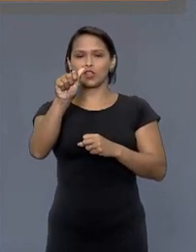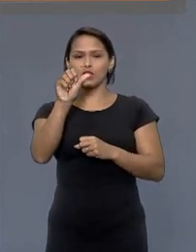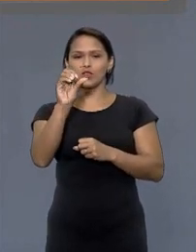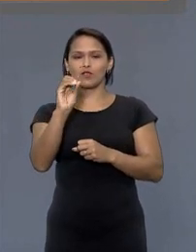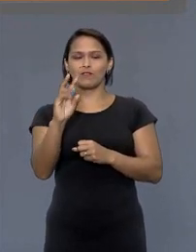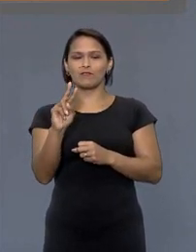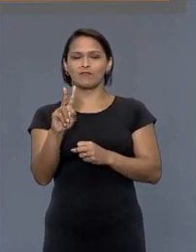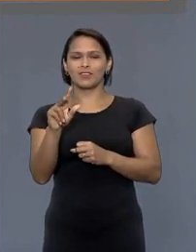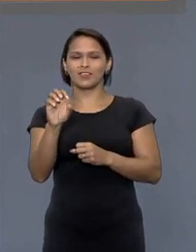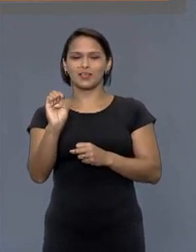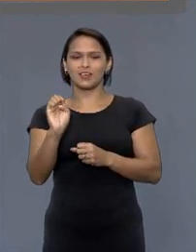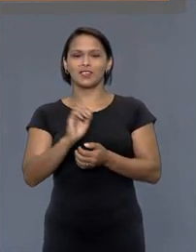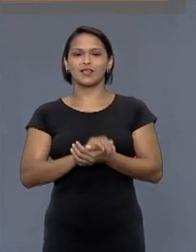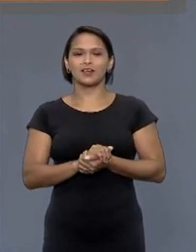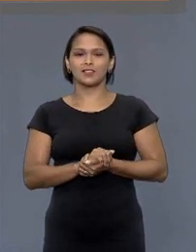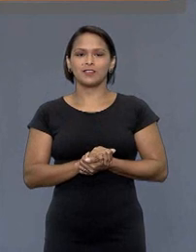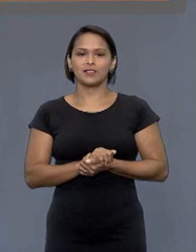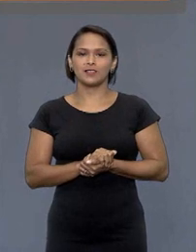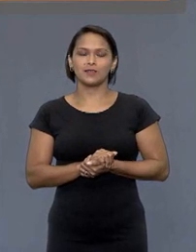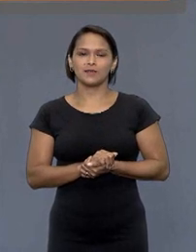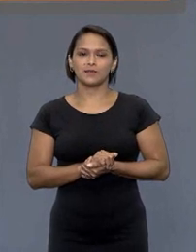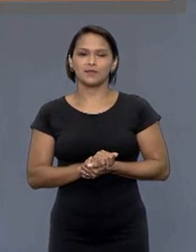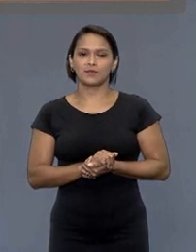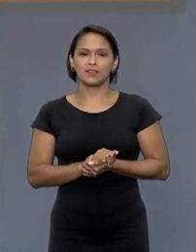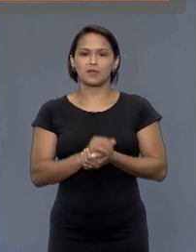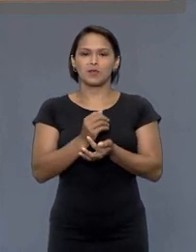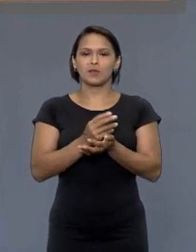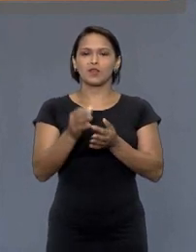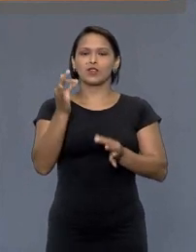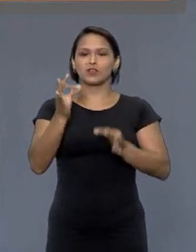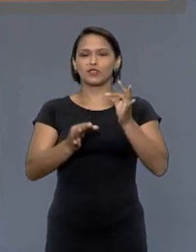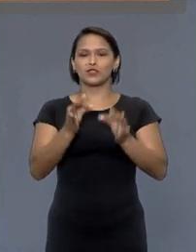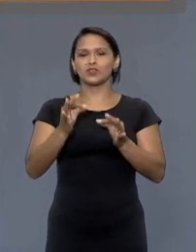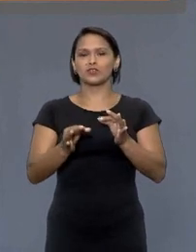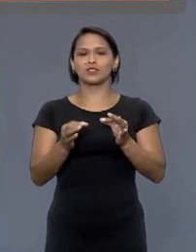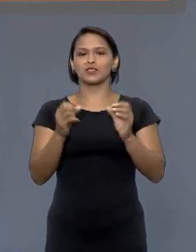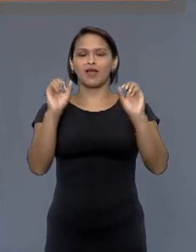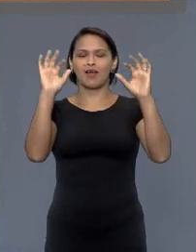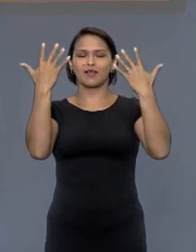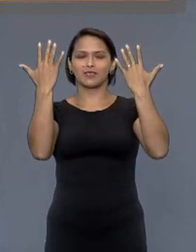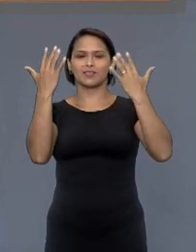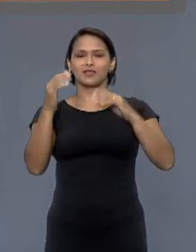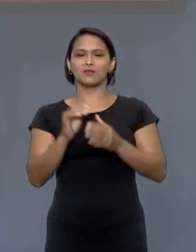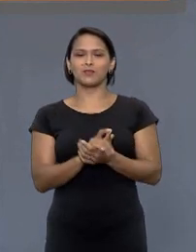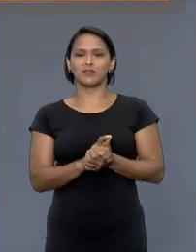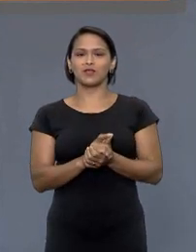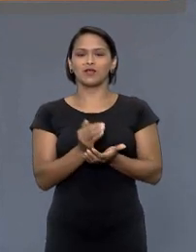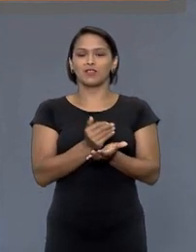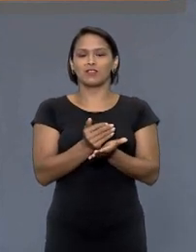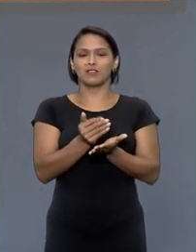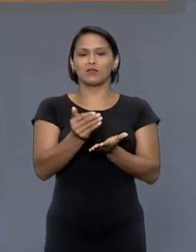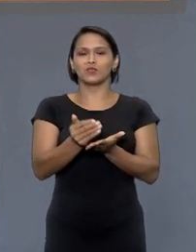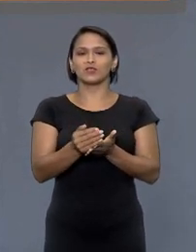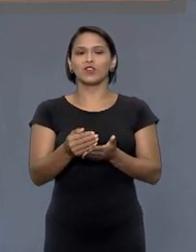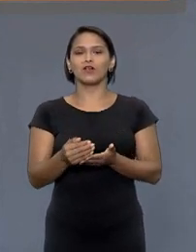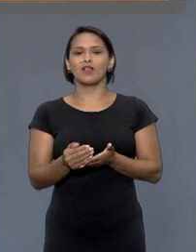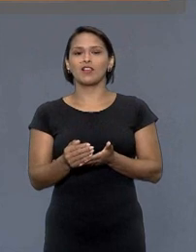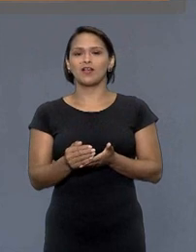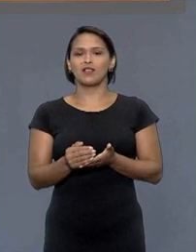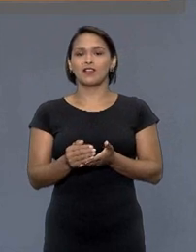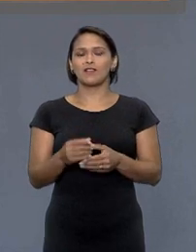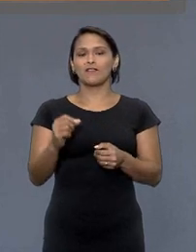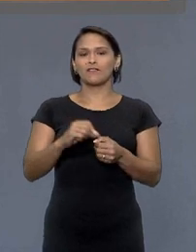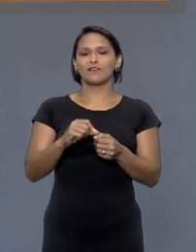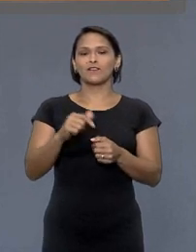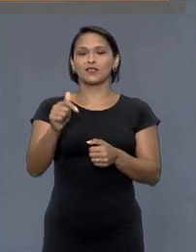que reconhece práticas voltadas ao aprimoramento da justiça a cerimônia de lançamento da 17ª edição do prêmio